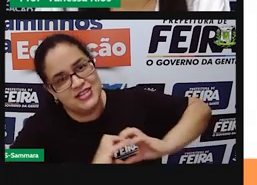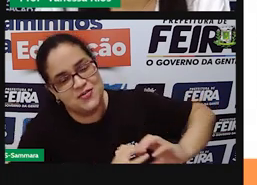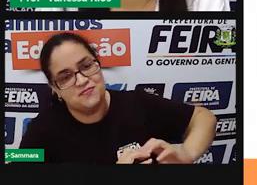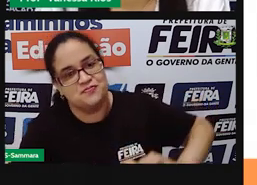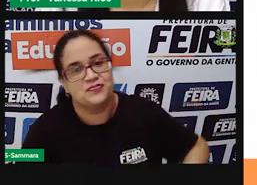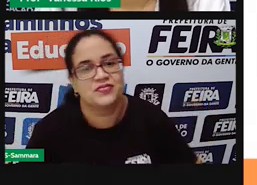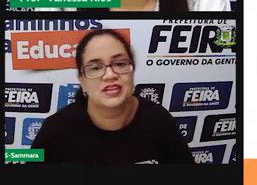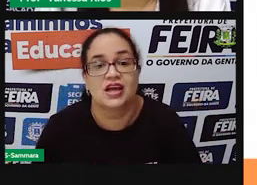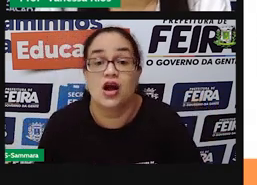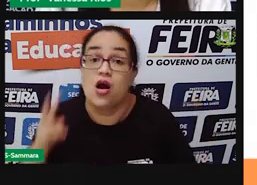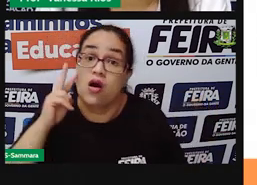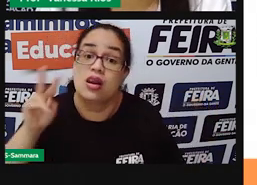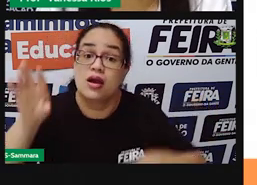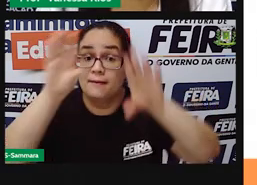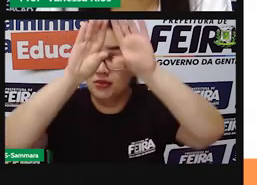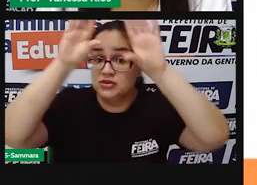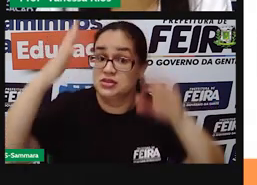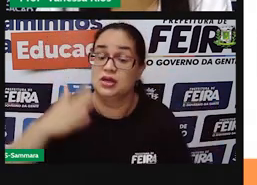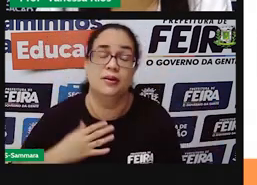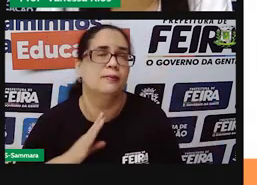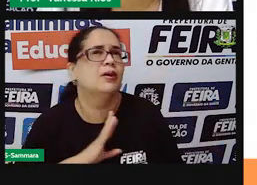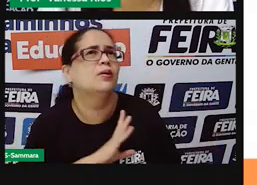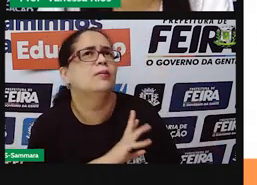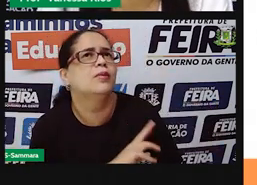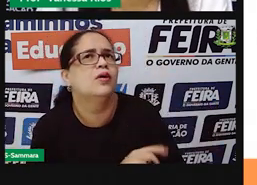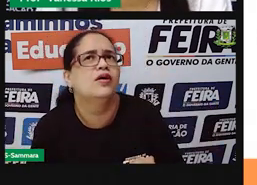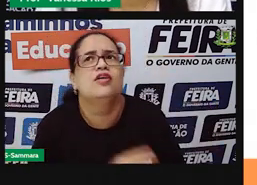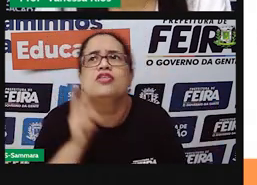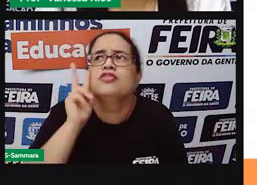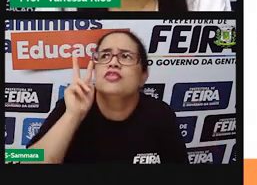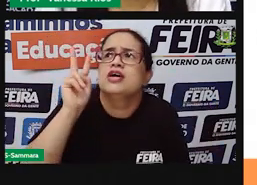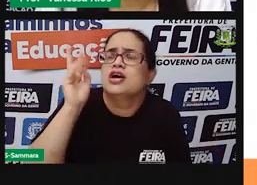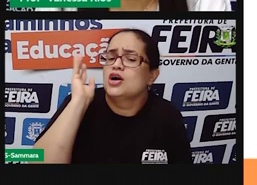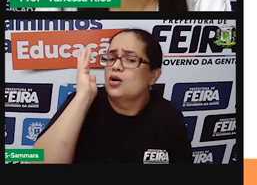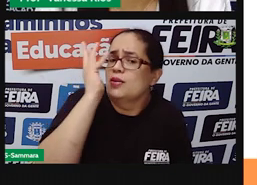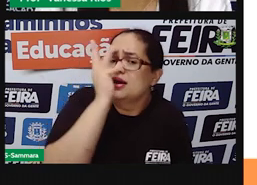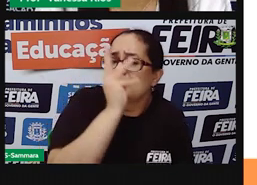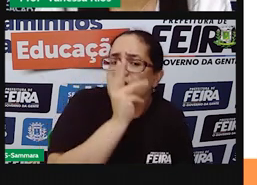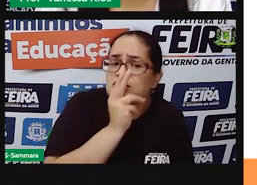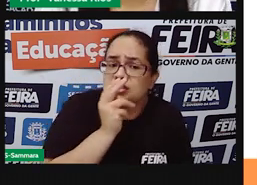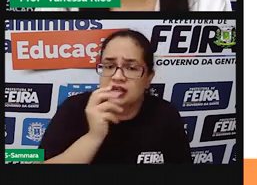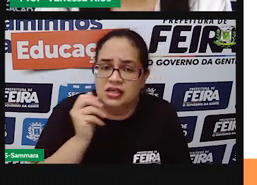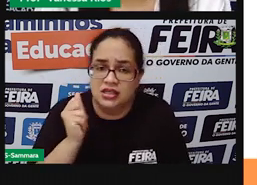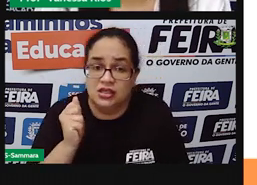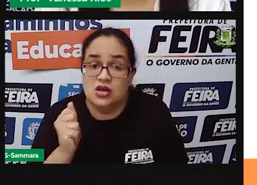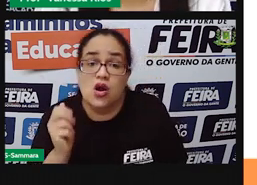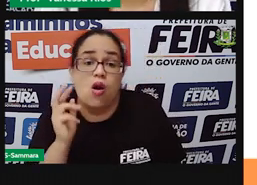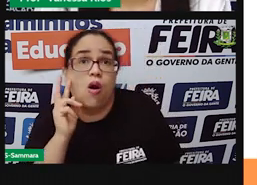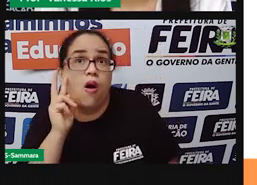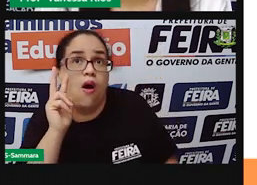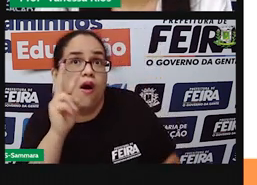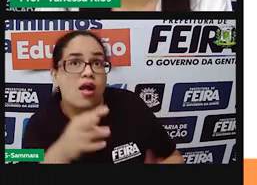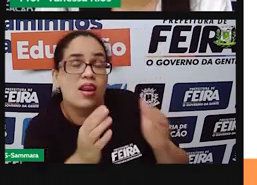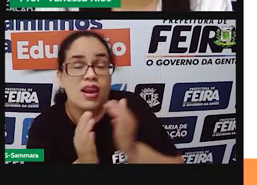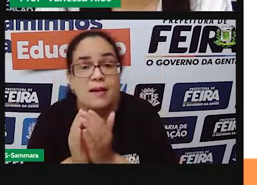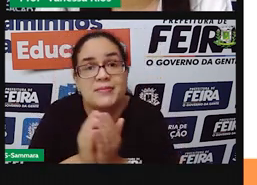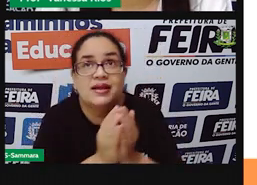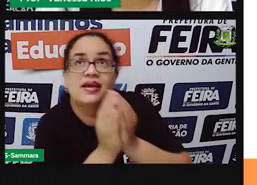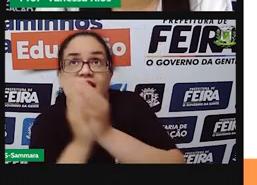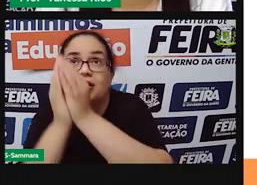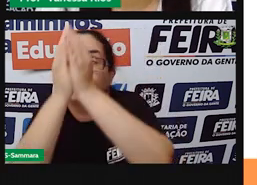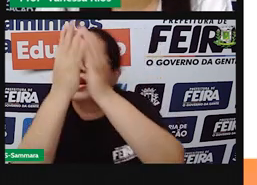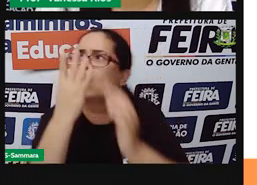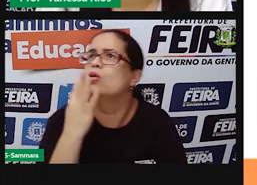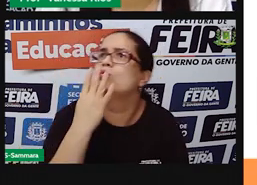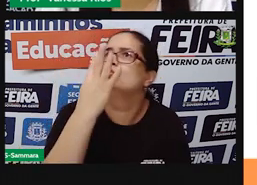coração. Olha para o céu, meu amor. Vê como ele está lindo. Olha para